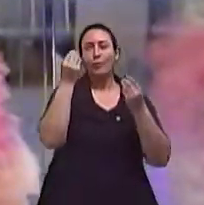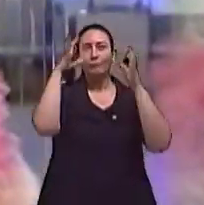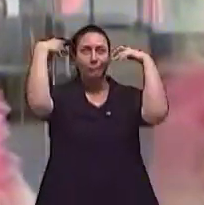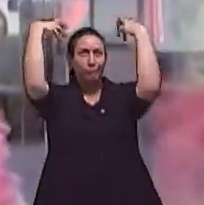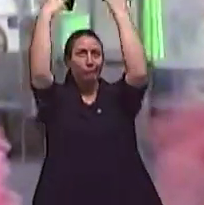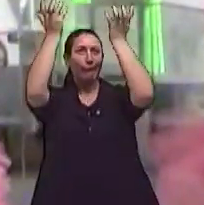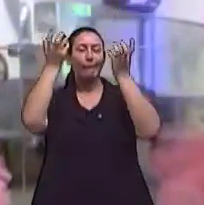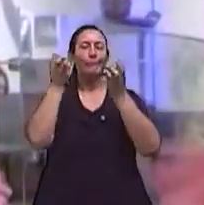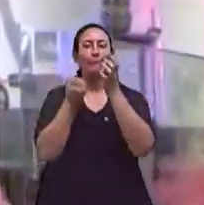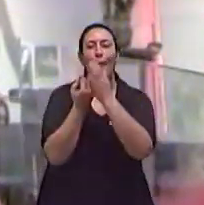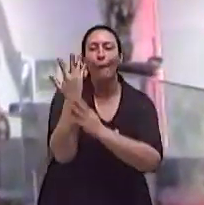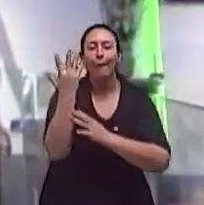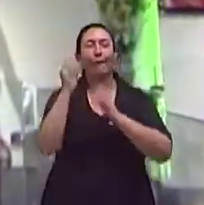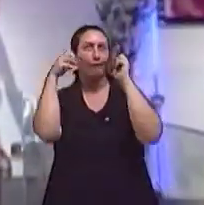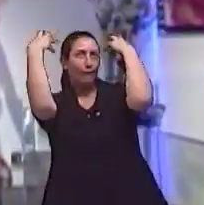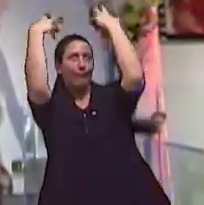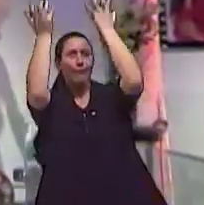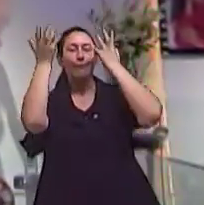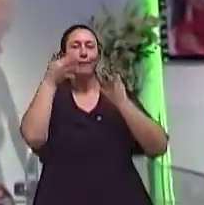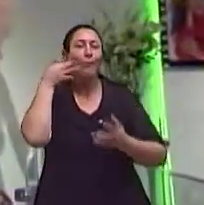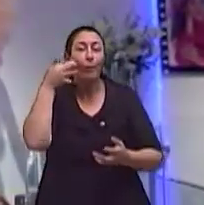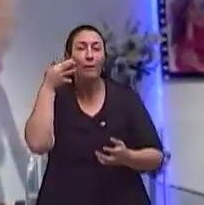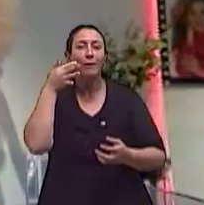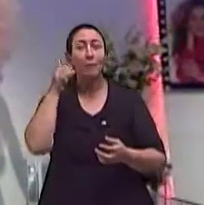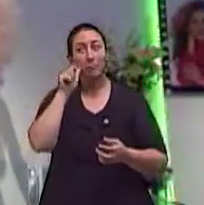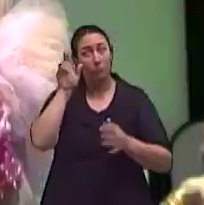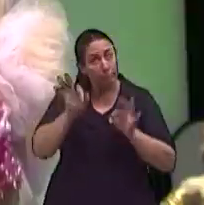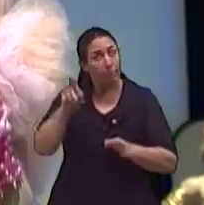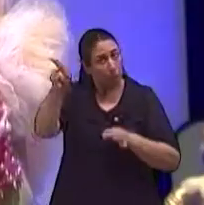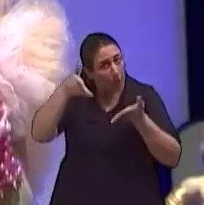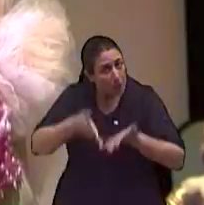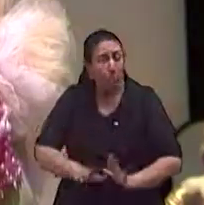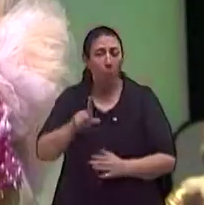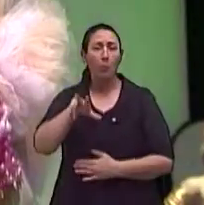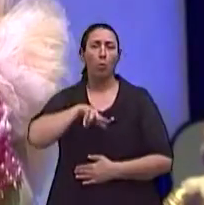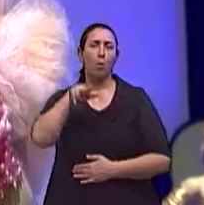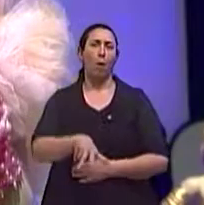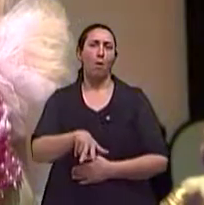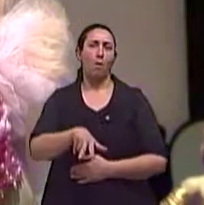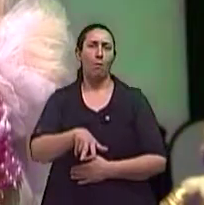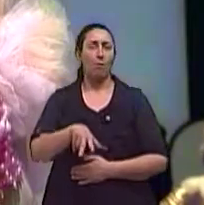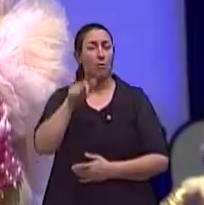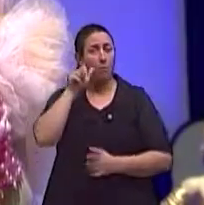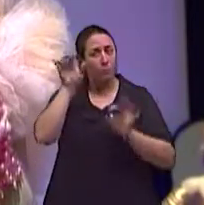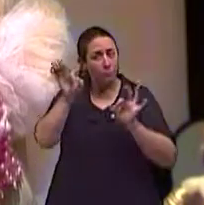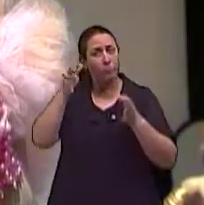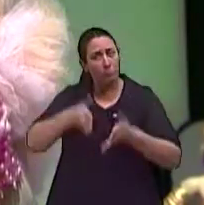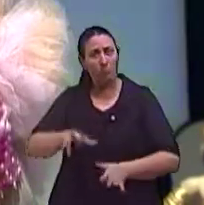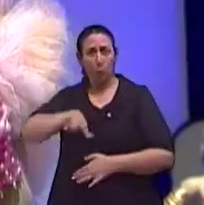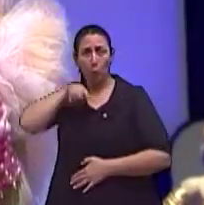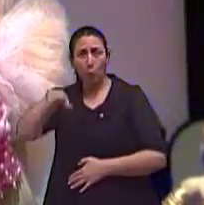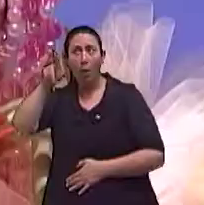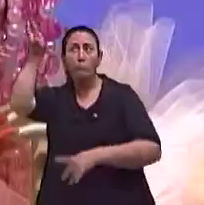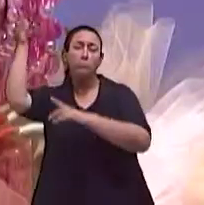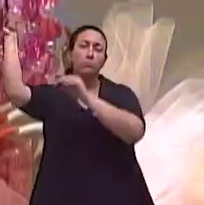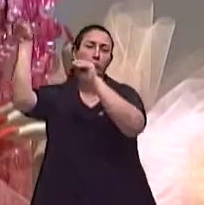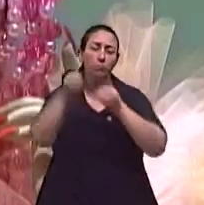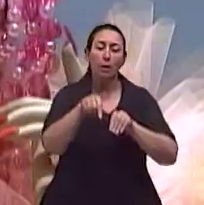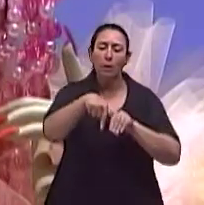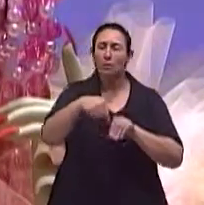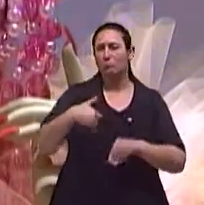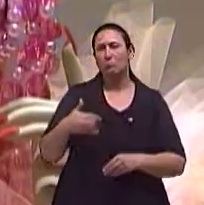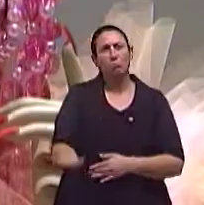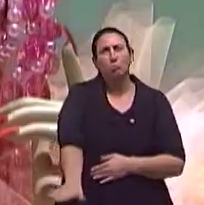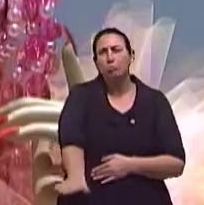flores e cores. Mas, na verdade, a Carmen Miranda nasceu em Portugal, né? Ela é portuguesa, ela veio ainda pequena para o Brasil, morar para o Brasil, e